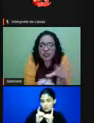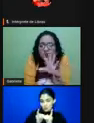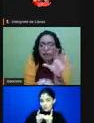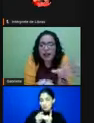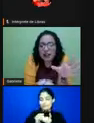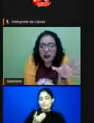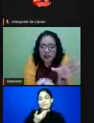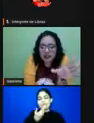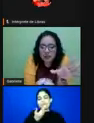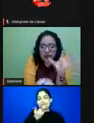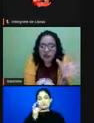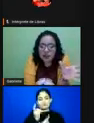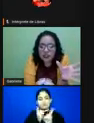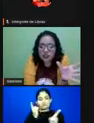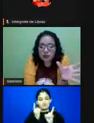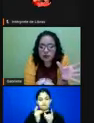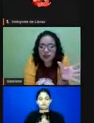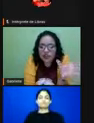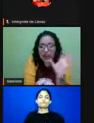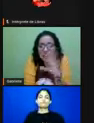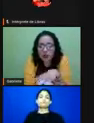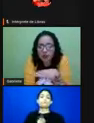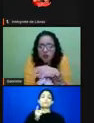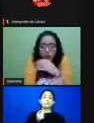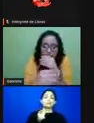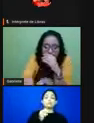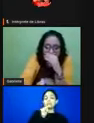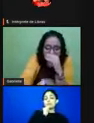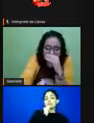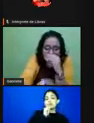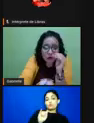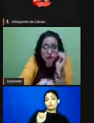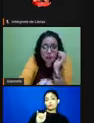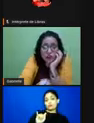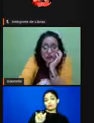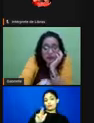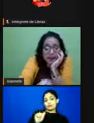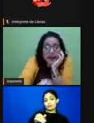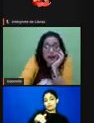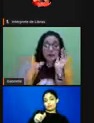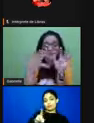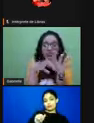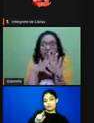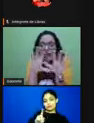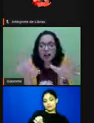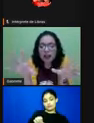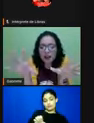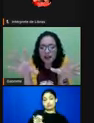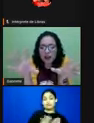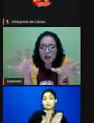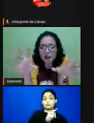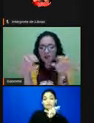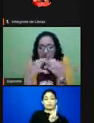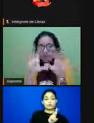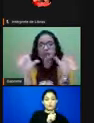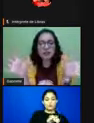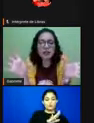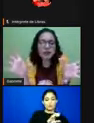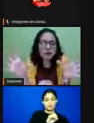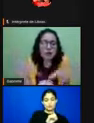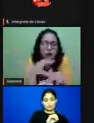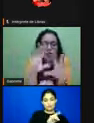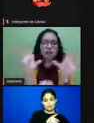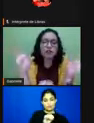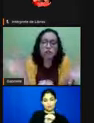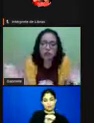E aí, assim, eu vou pegar aqui o exemplo da irmandade do Rosário e do Neão, familiar, para citar, para vocês